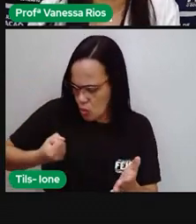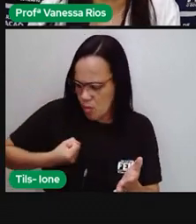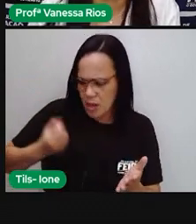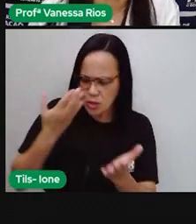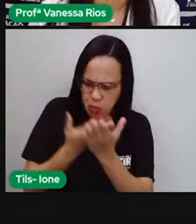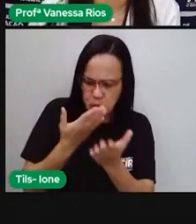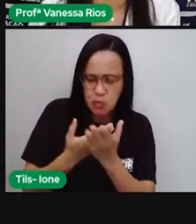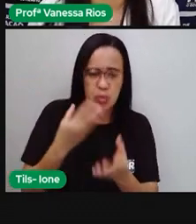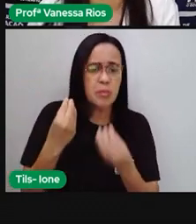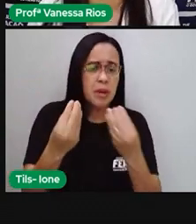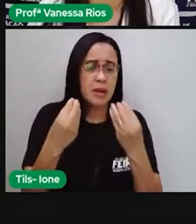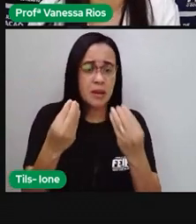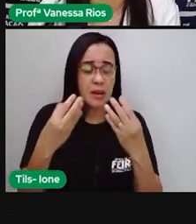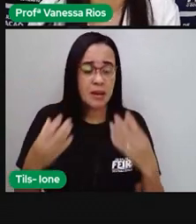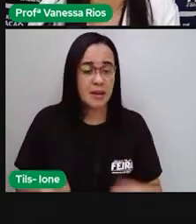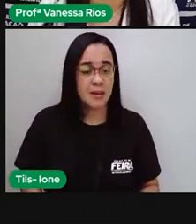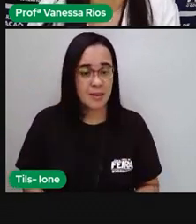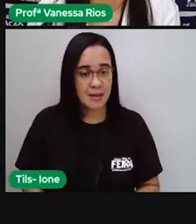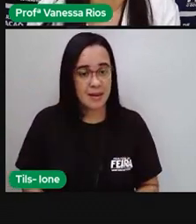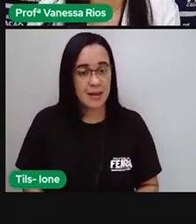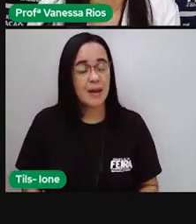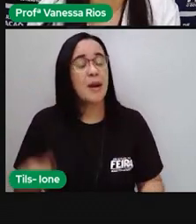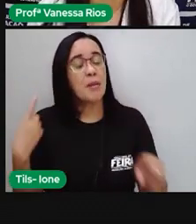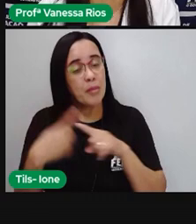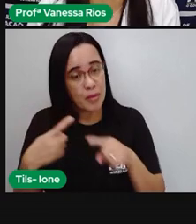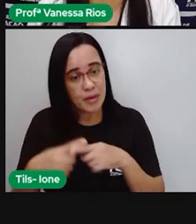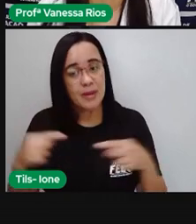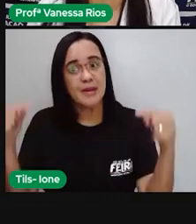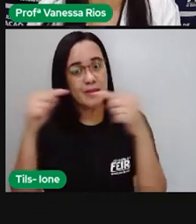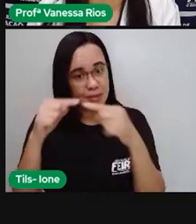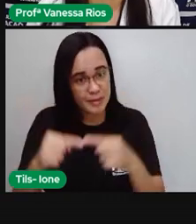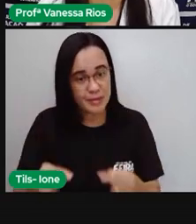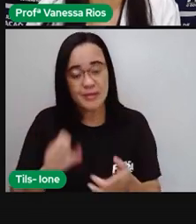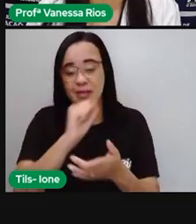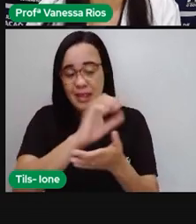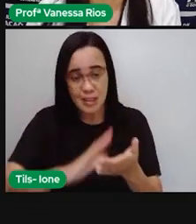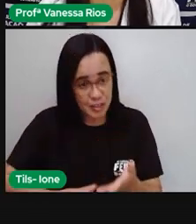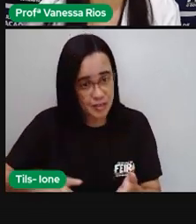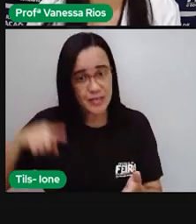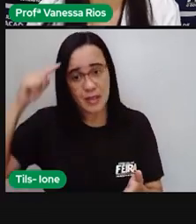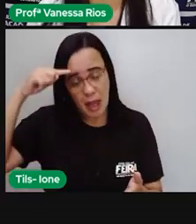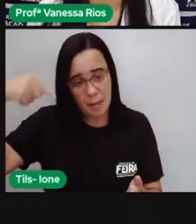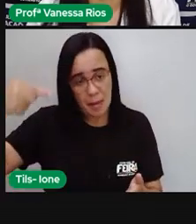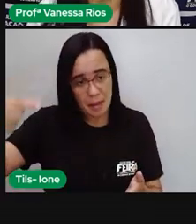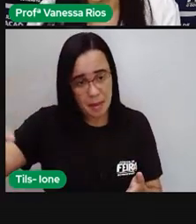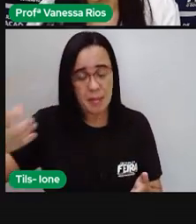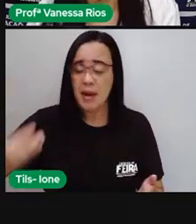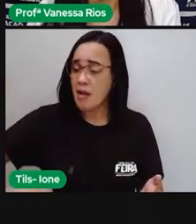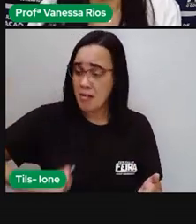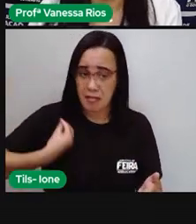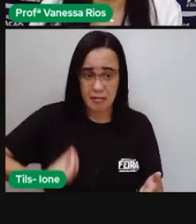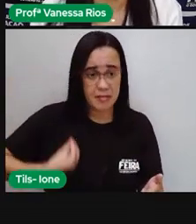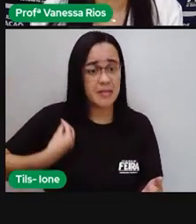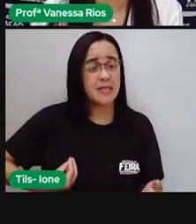parte das nossas atividades. Então, a gente precisa aí, no nosso dia a dia,